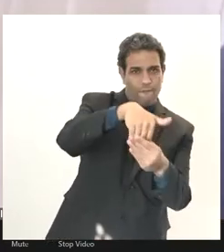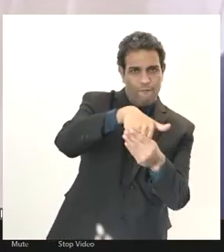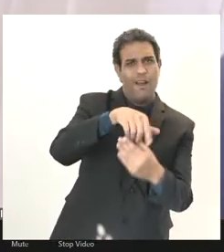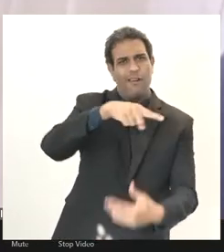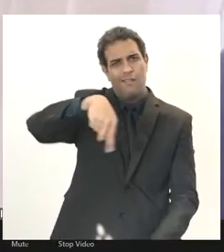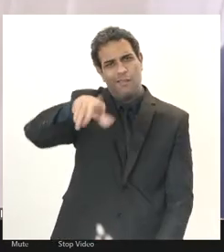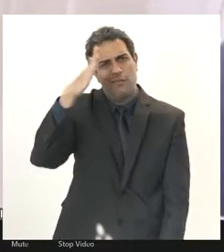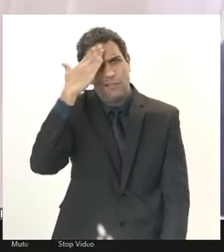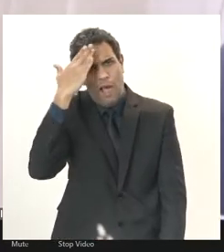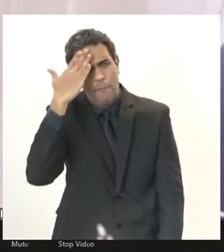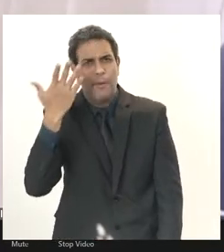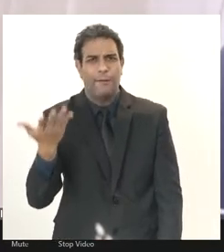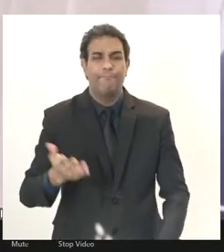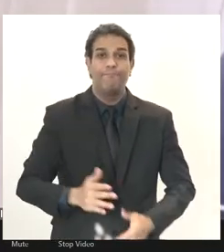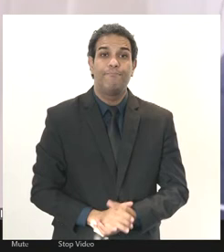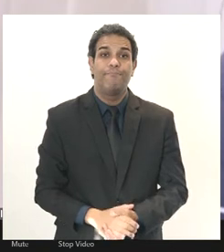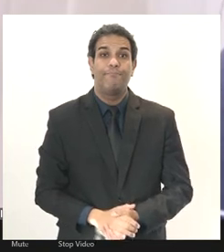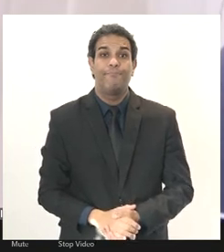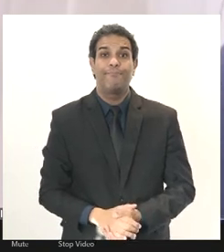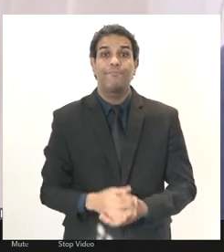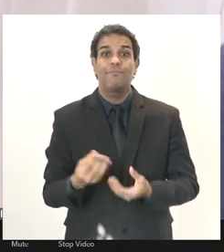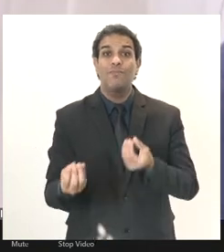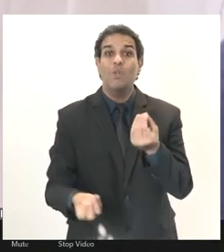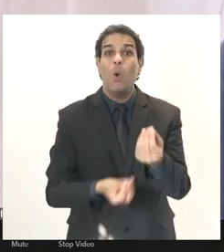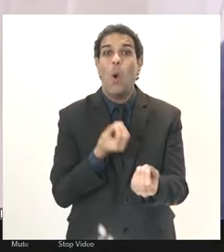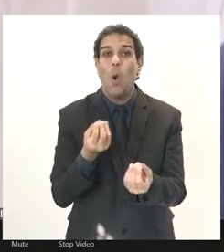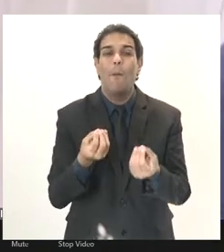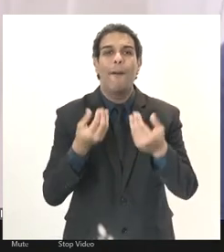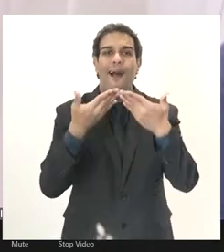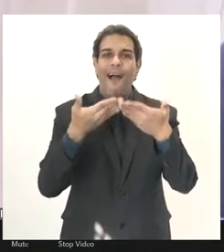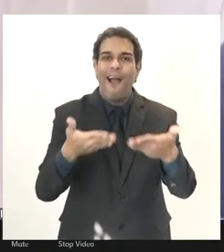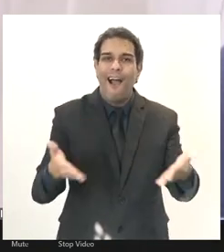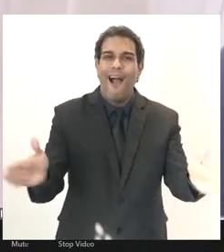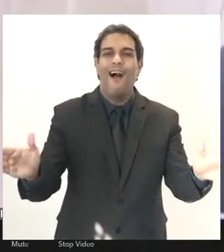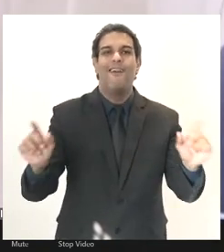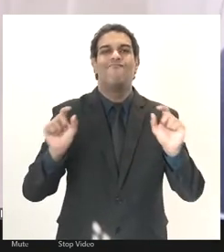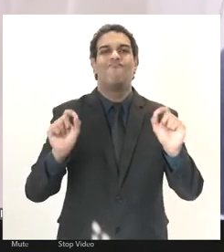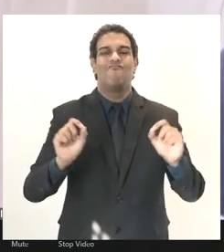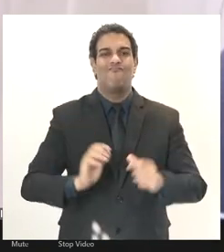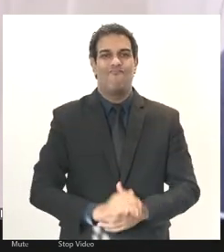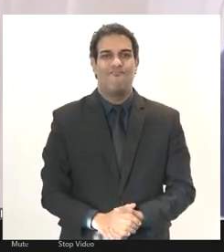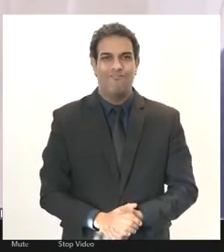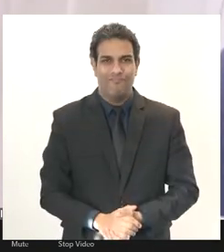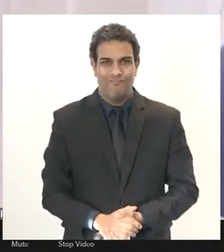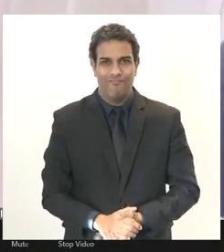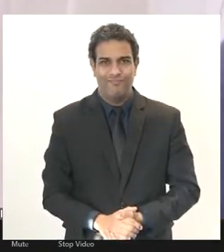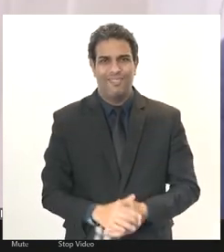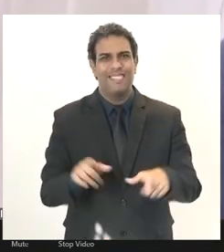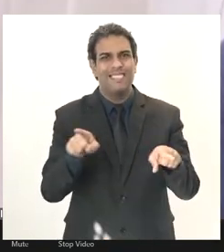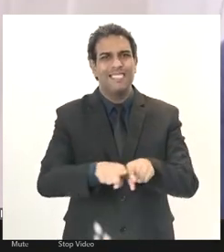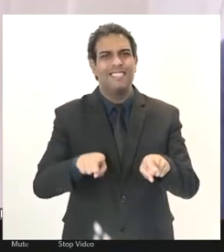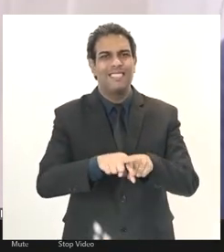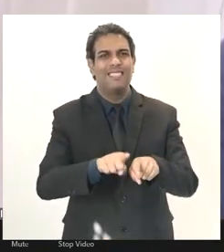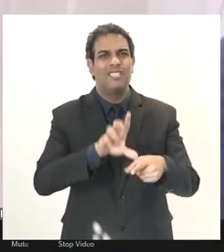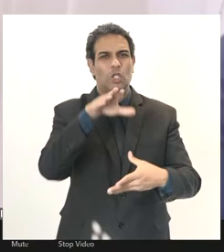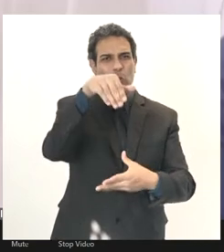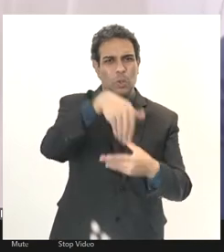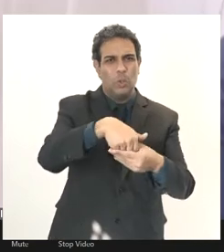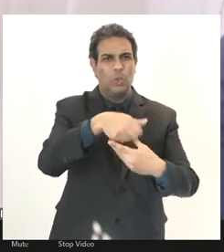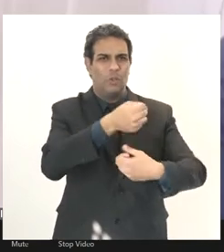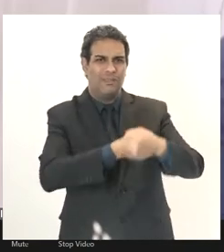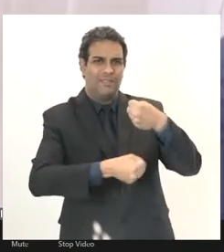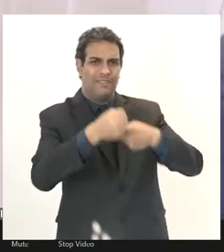sabe que na leitura que fizemos e daquilo que tiramos de dados da eleição passada